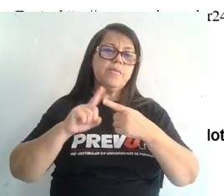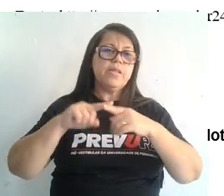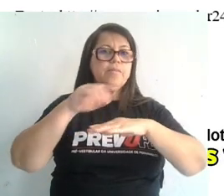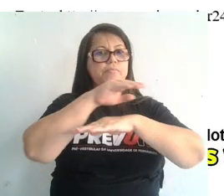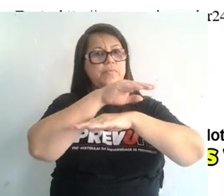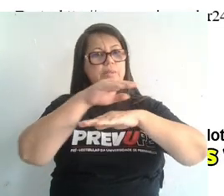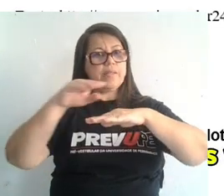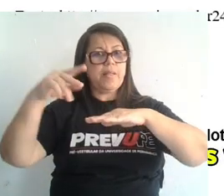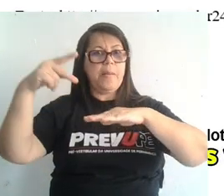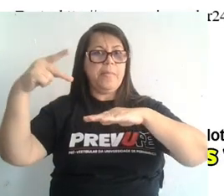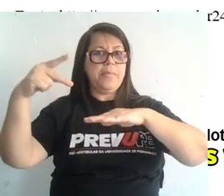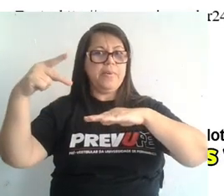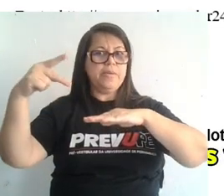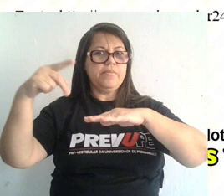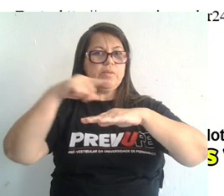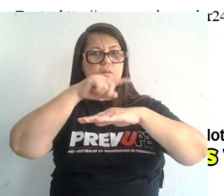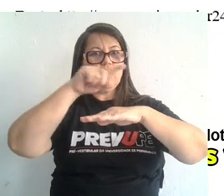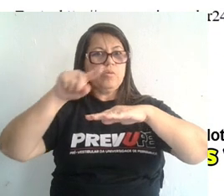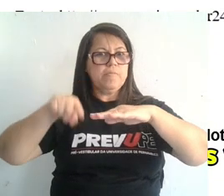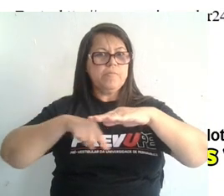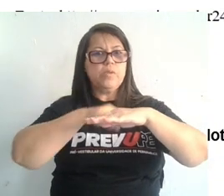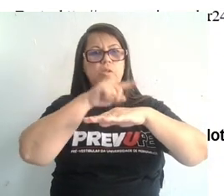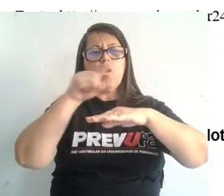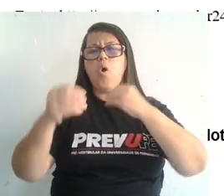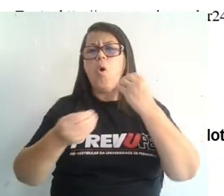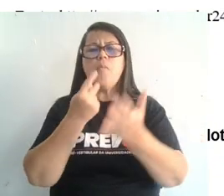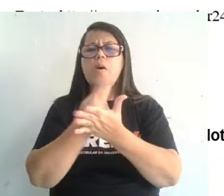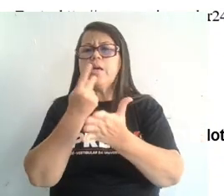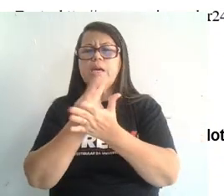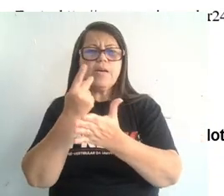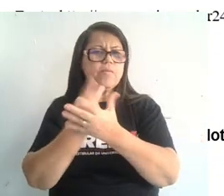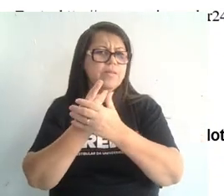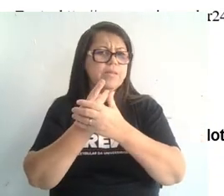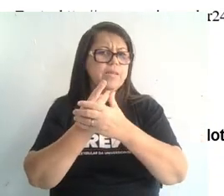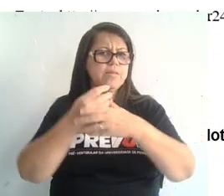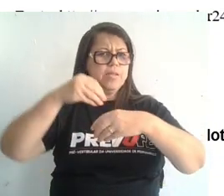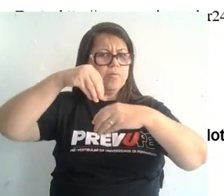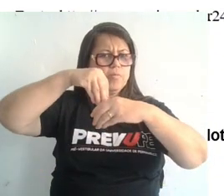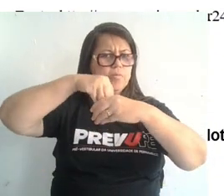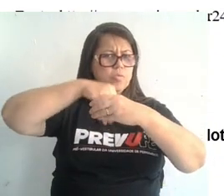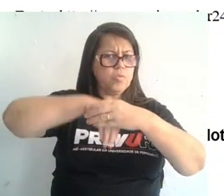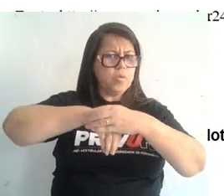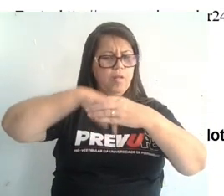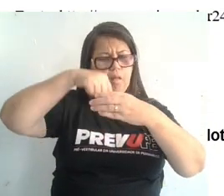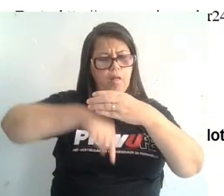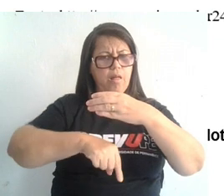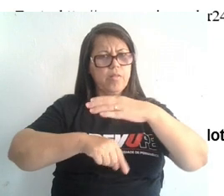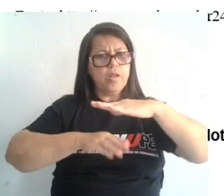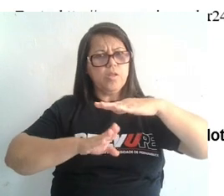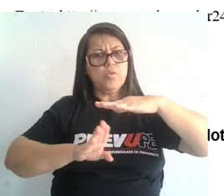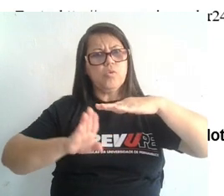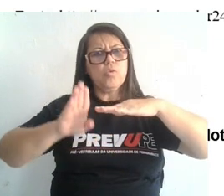informação, eles vão analisar como é que essas ondas se comportam, do interior à superfície. Então, eles vão observar.